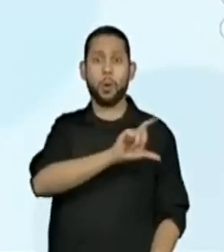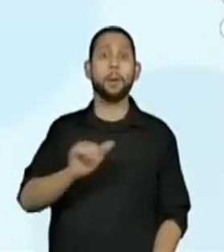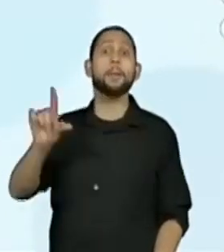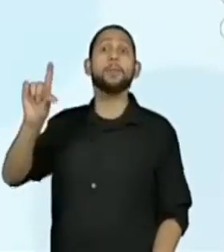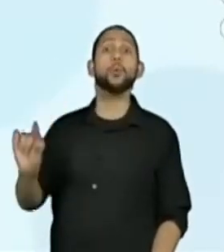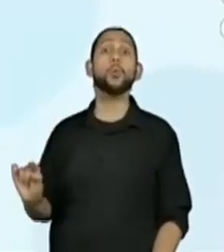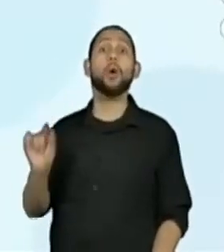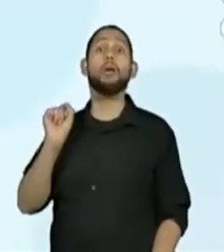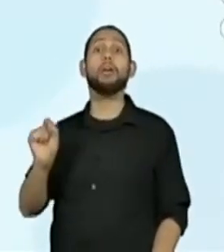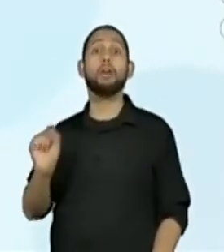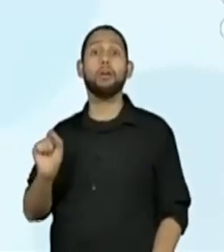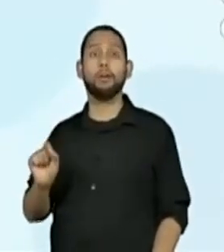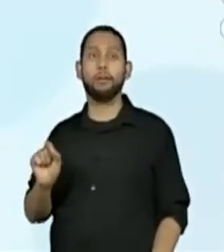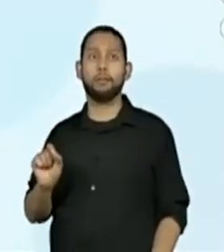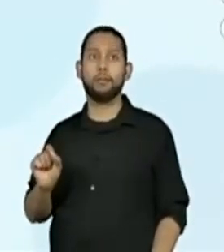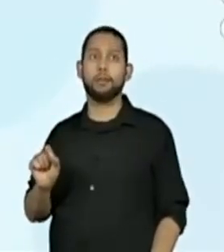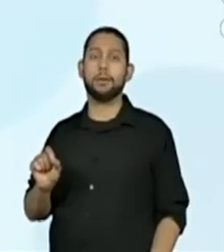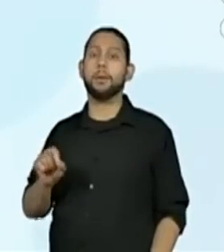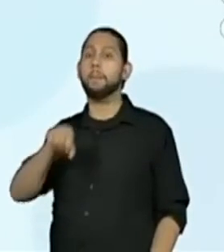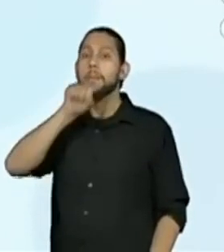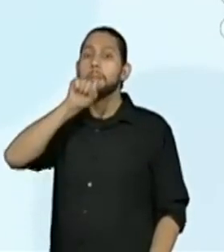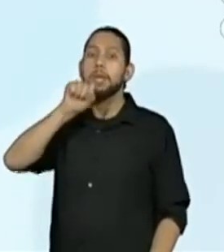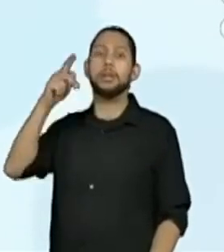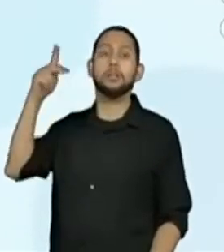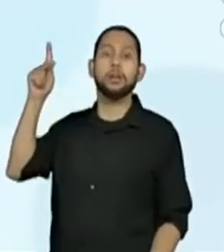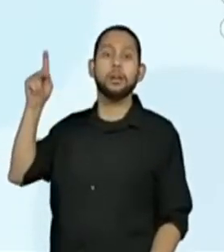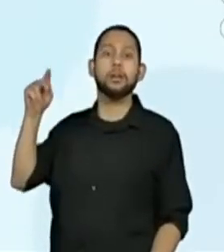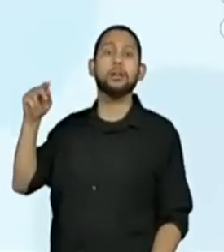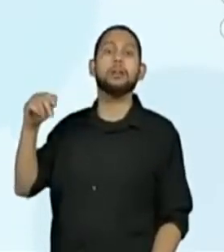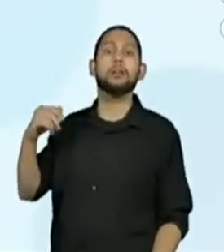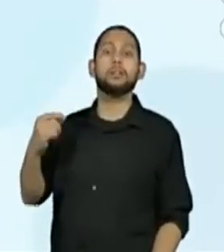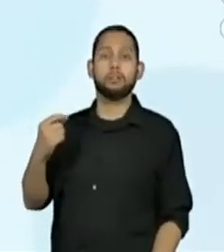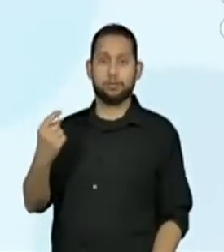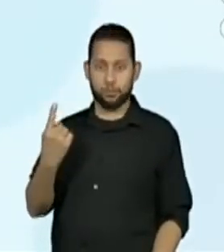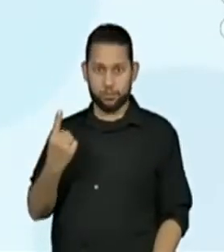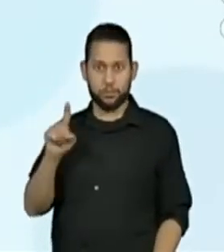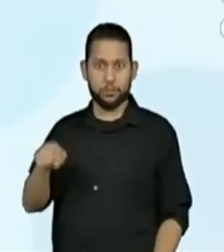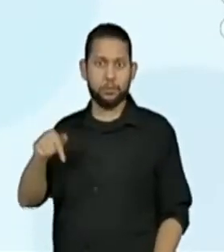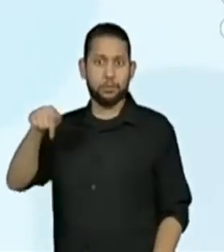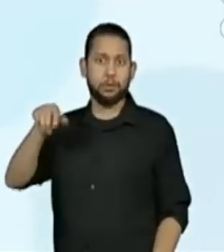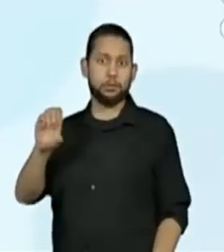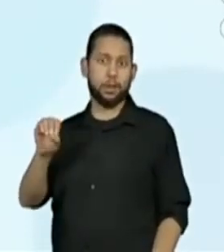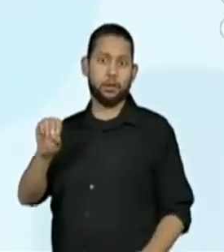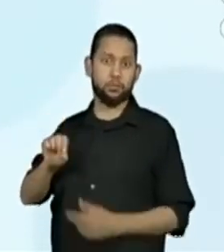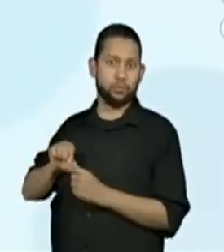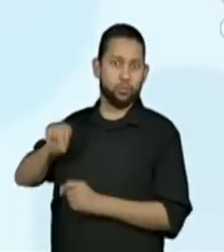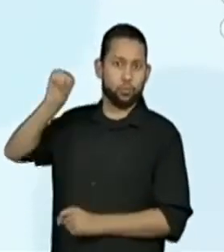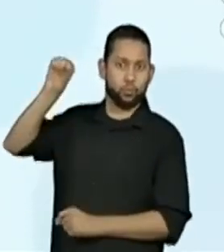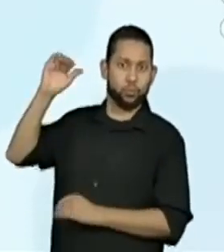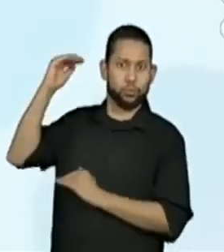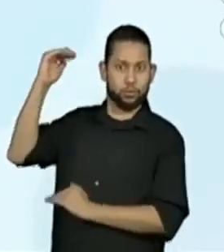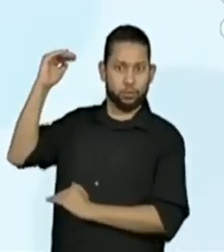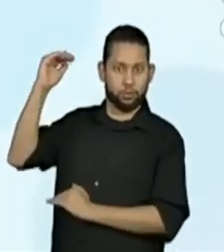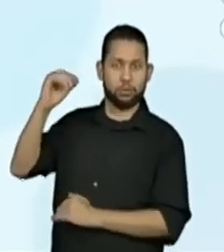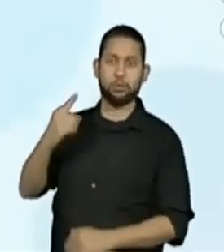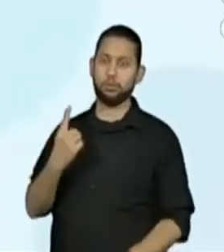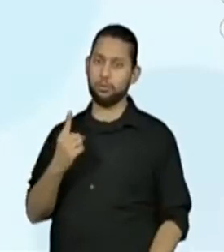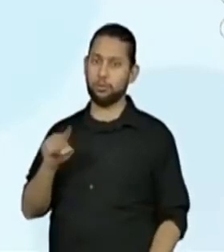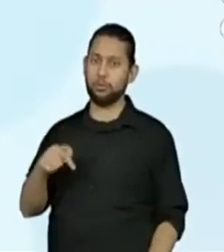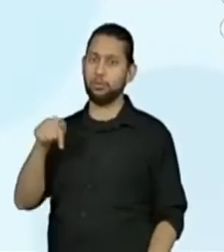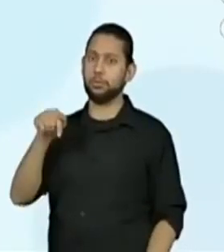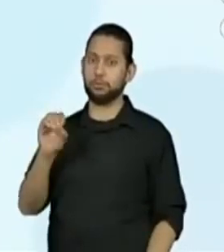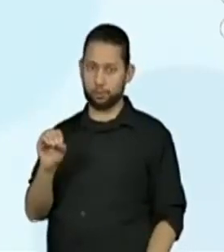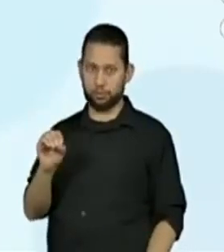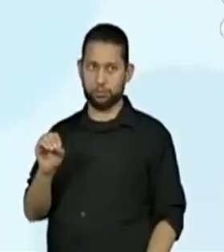Carla, não é? Que é 1,70 centímetros. Então, eu vou colocar aqui 1,70. 1